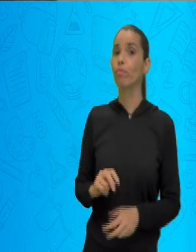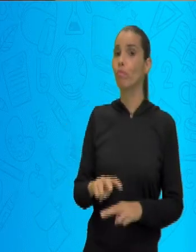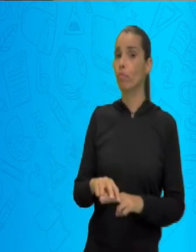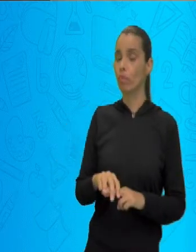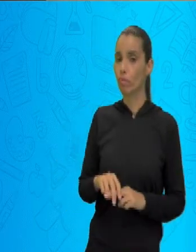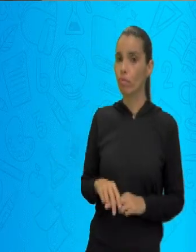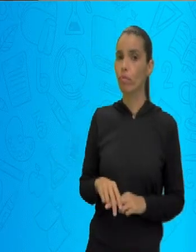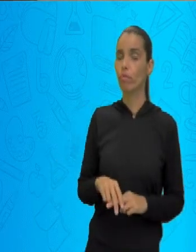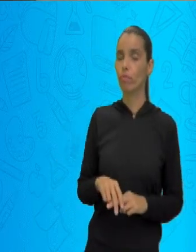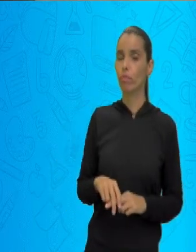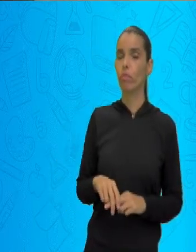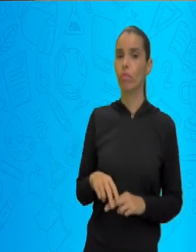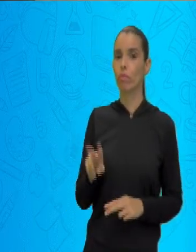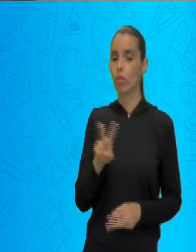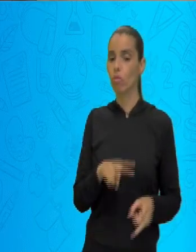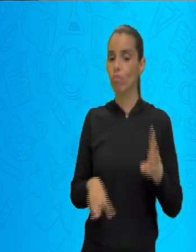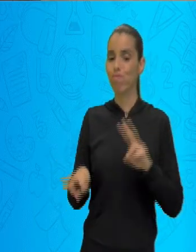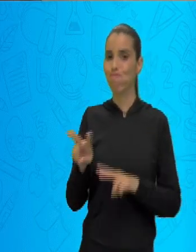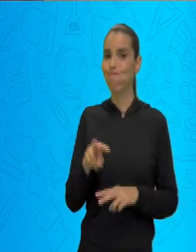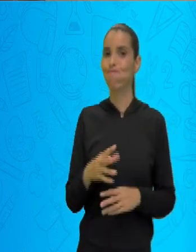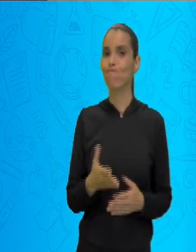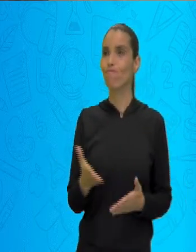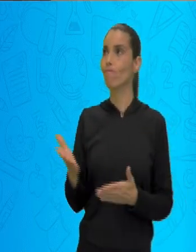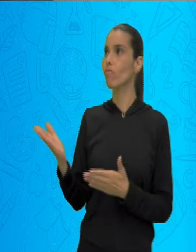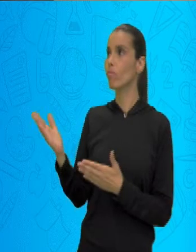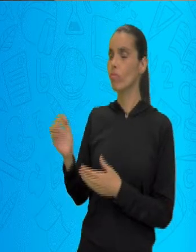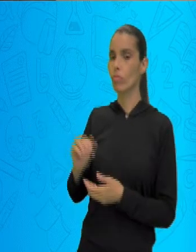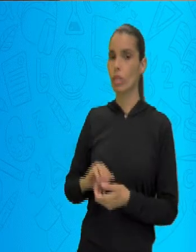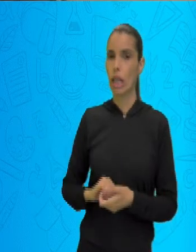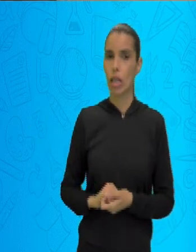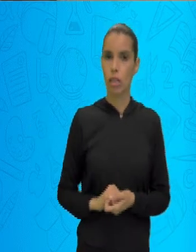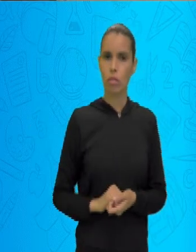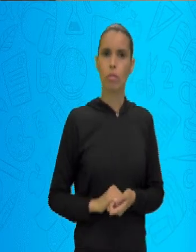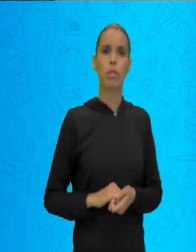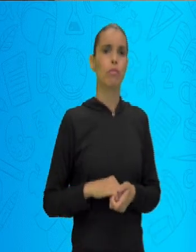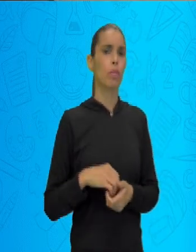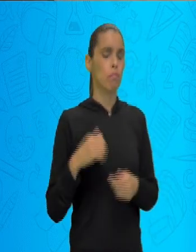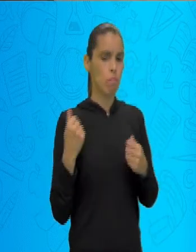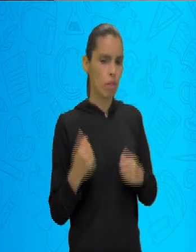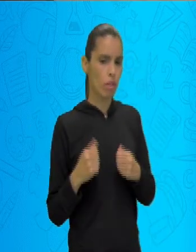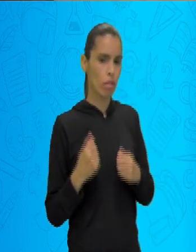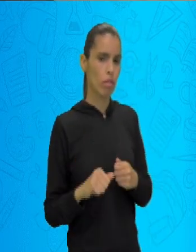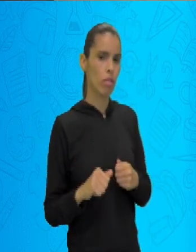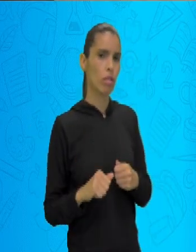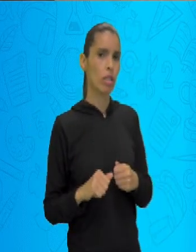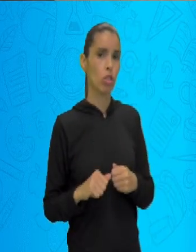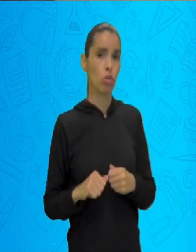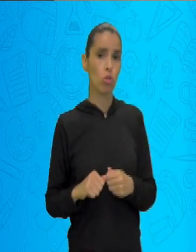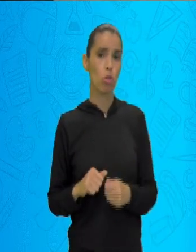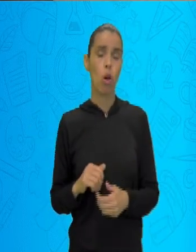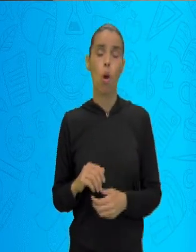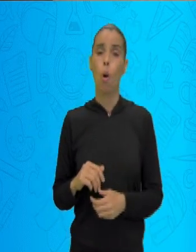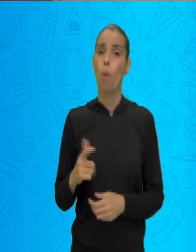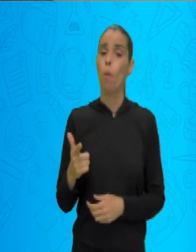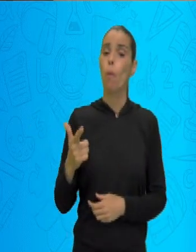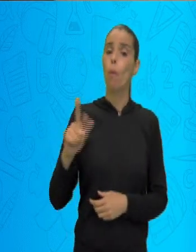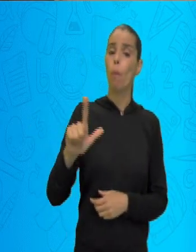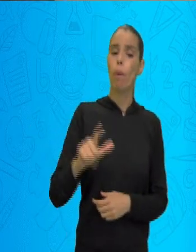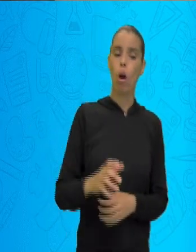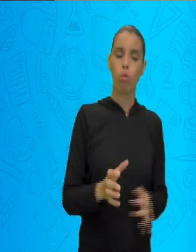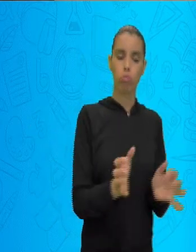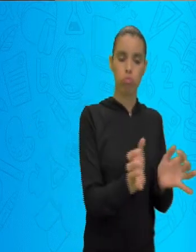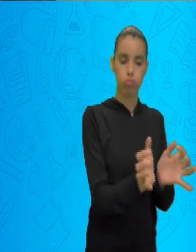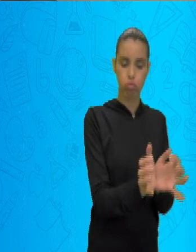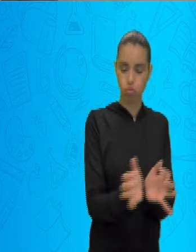ver que foi necessário fazer uma outra divisão,